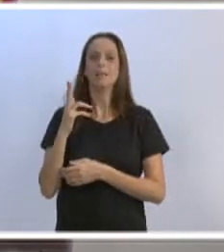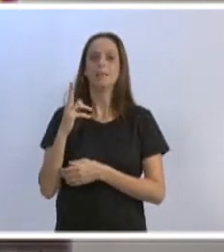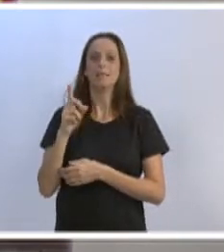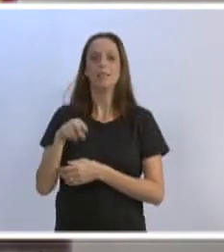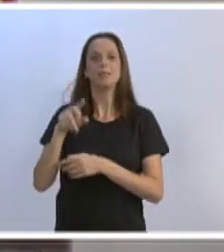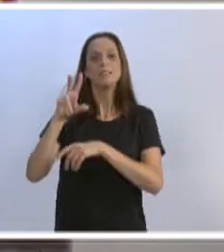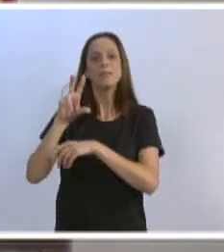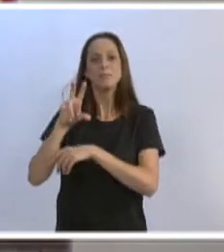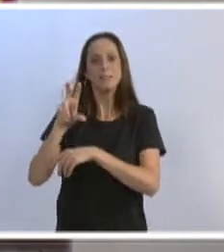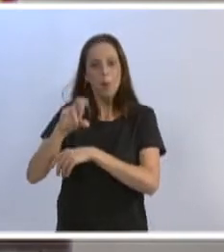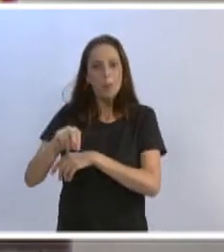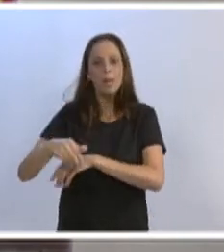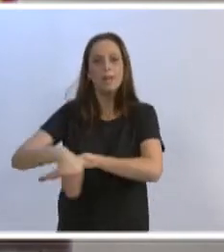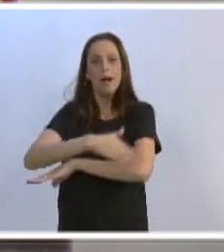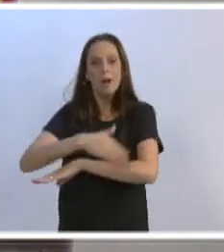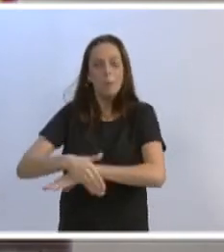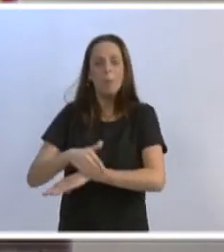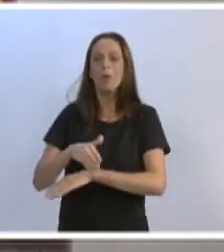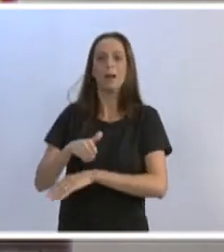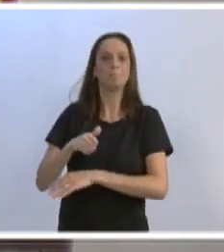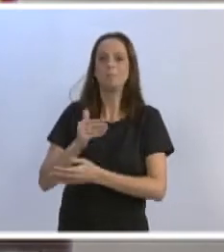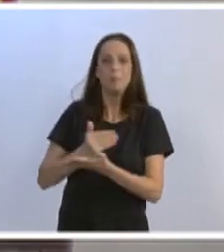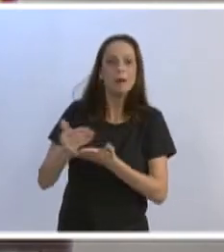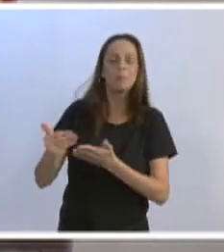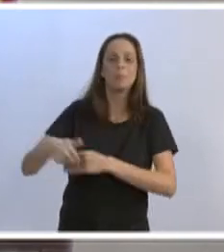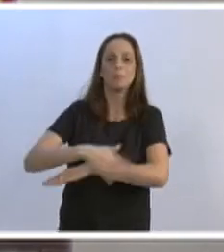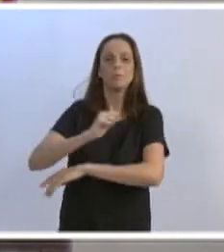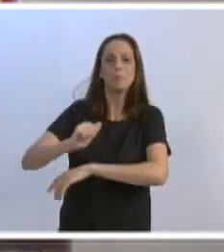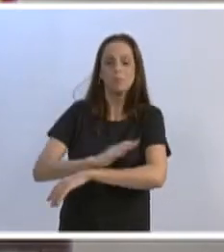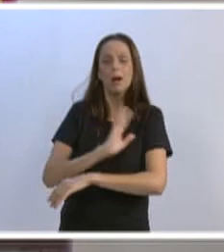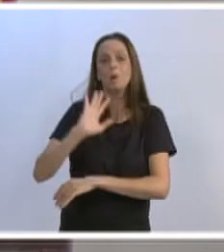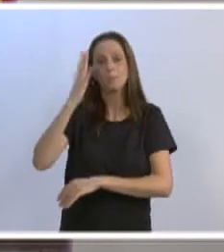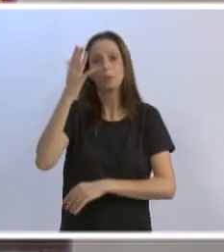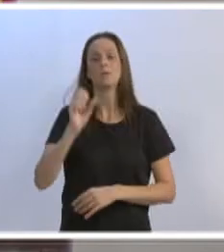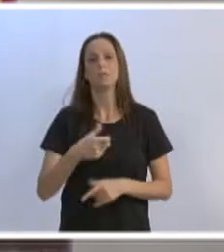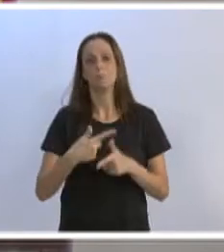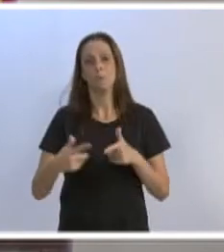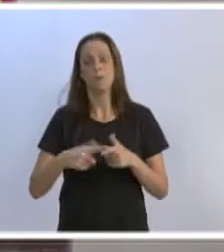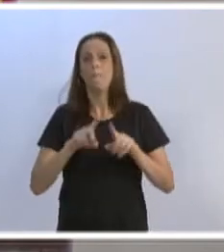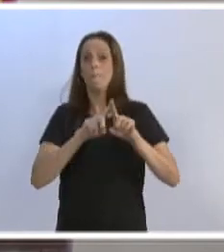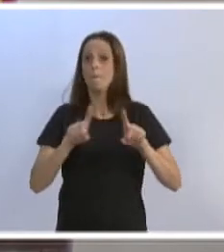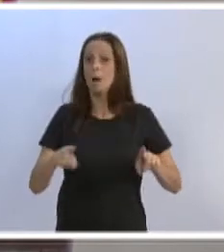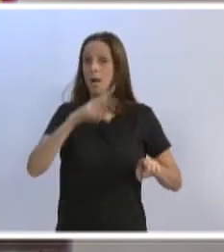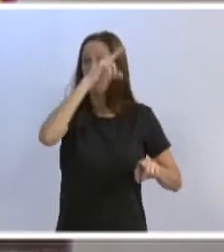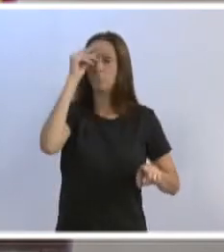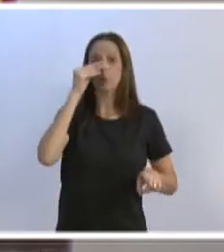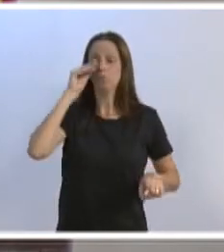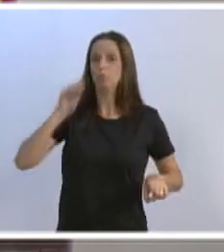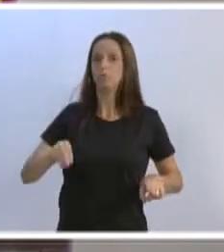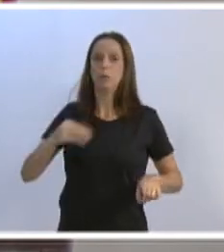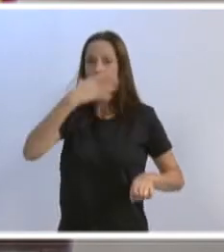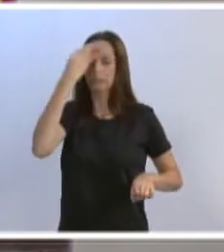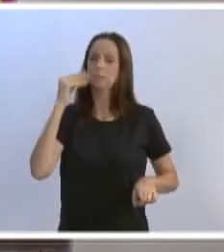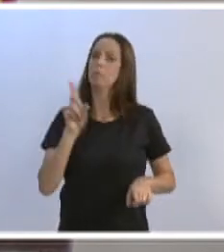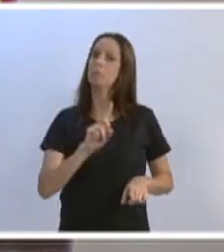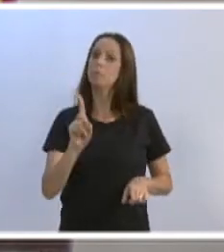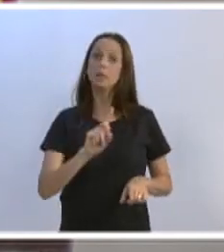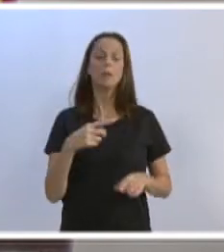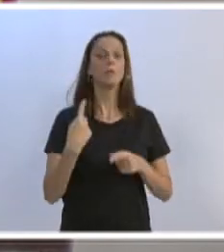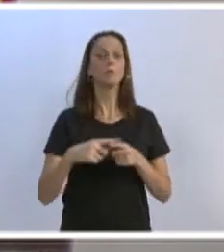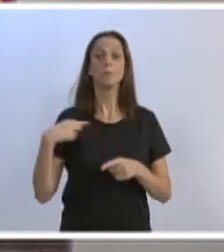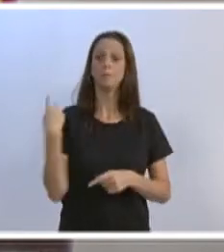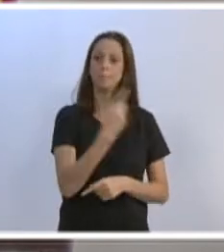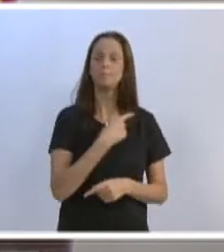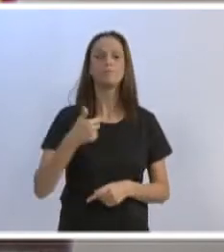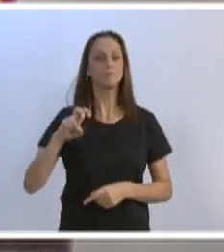dessas ruas. Mas o que é importante deixar bem claro também, é que não estão esquecidas, principalmente porque nós estamos em 15 parlamentares